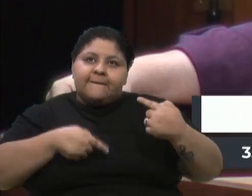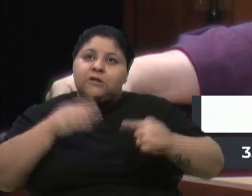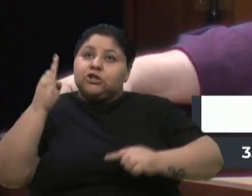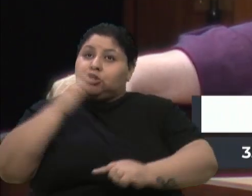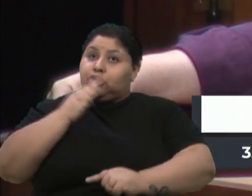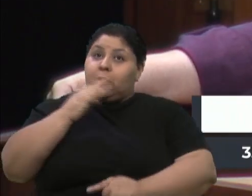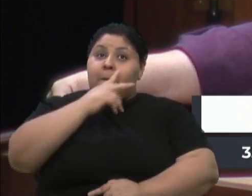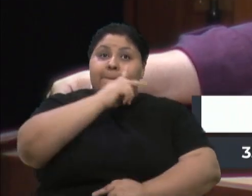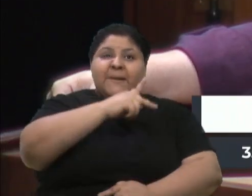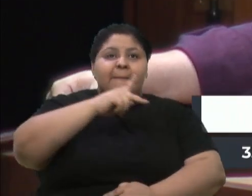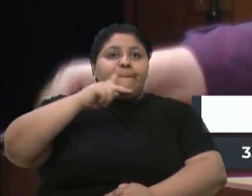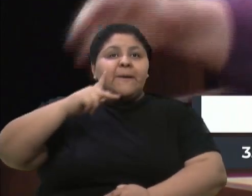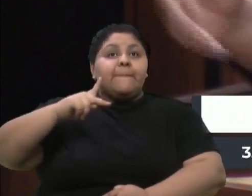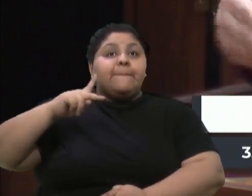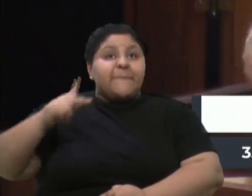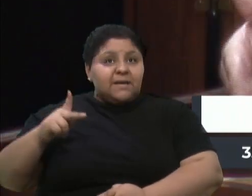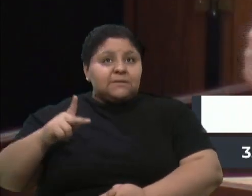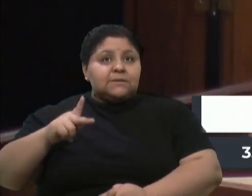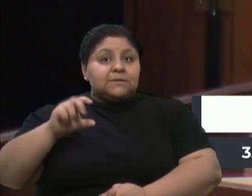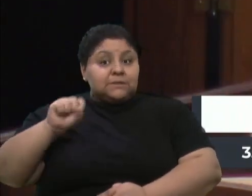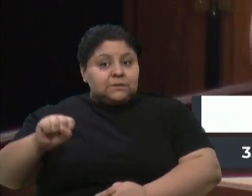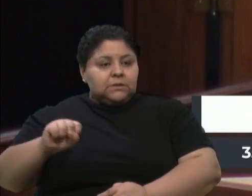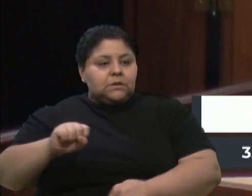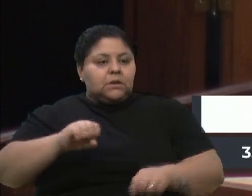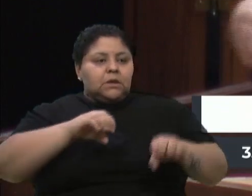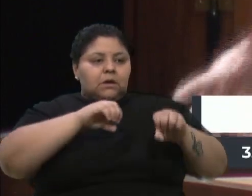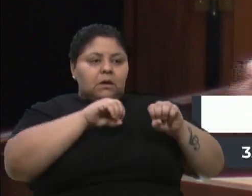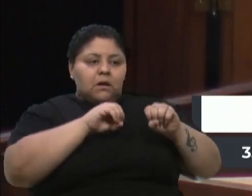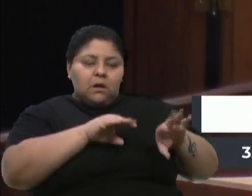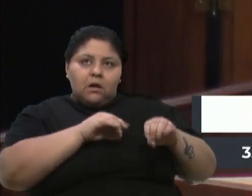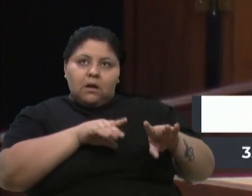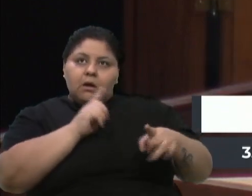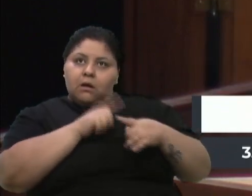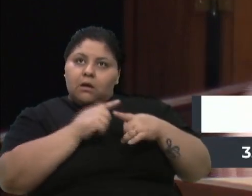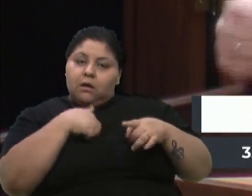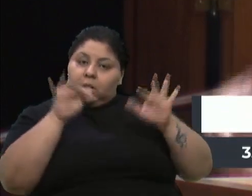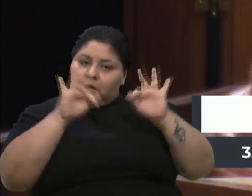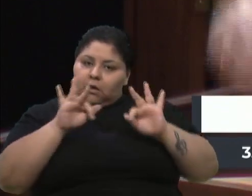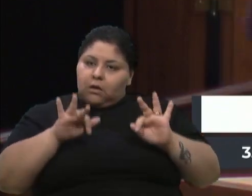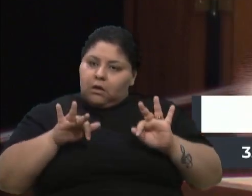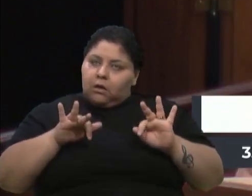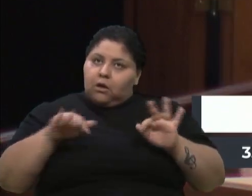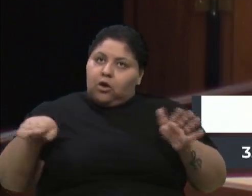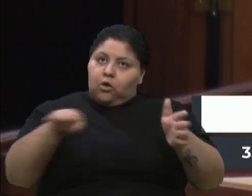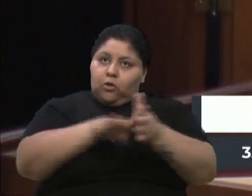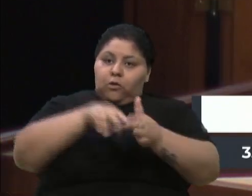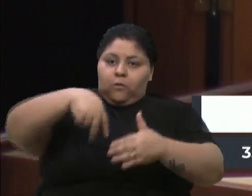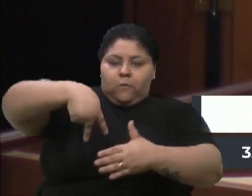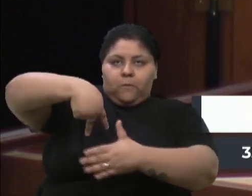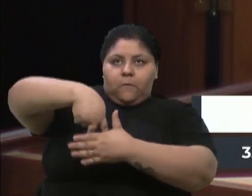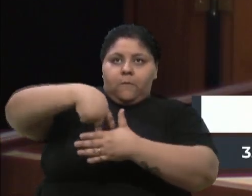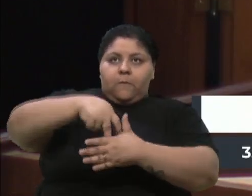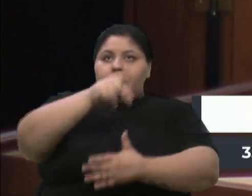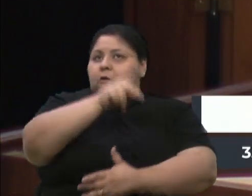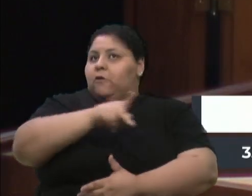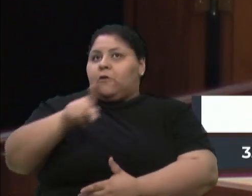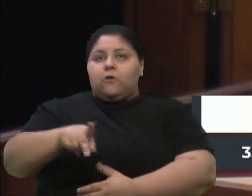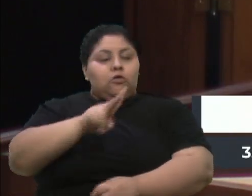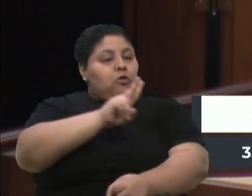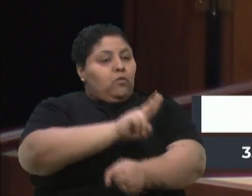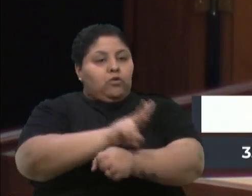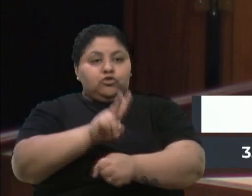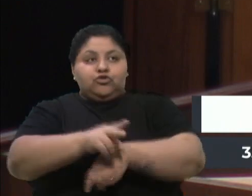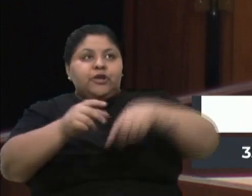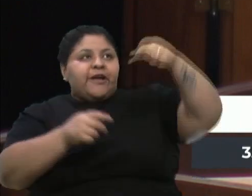PPPs da educação. E eu fico feliz, porque quando eu venho nessa tribuna aqui e falo que professor não pode cuidar de goteira,